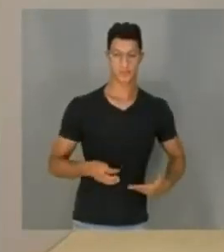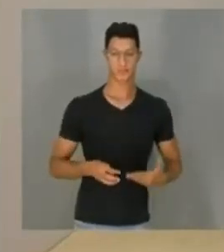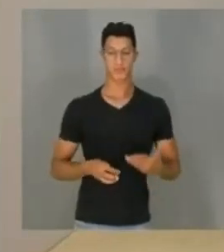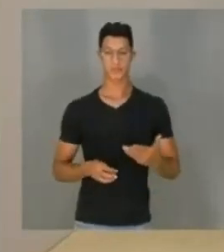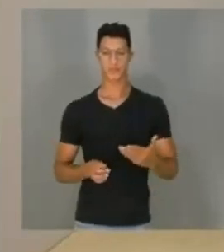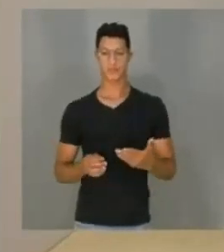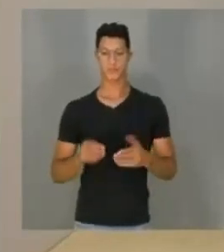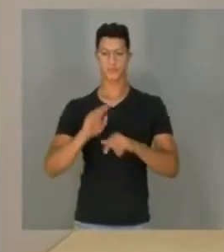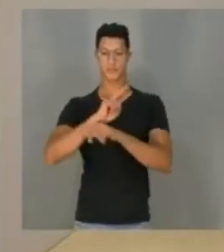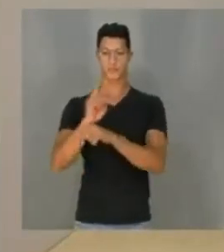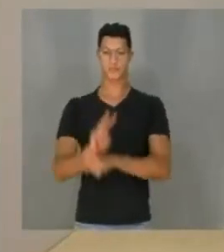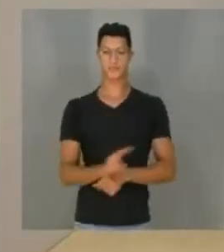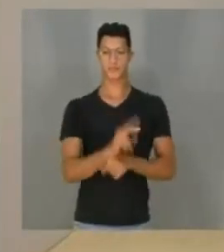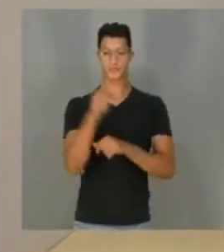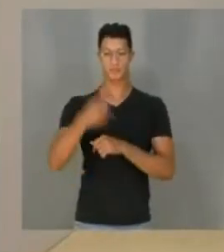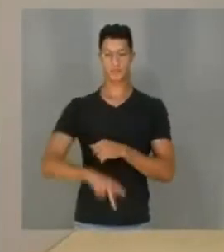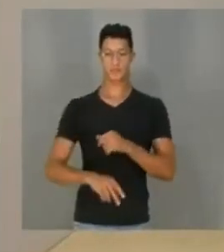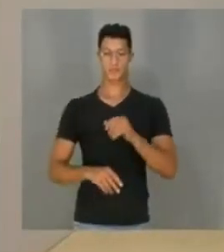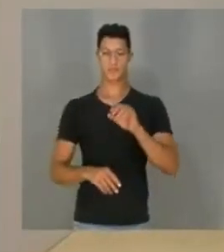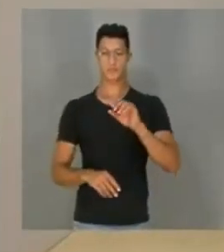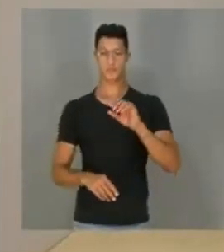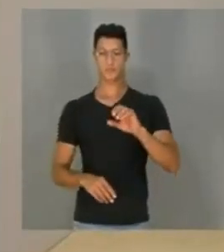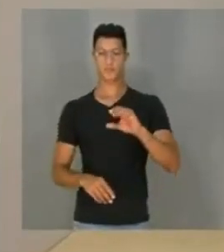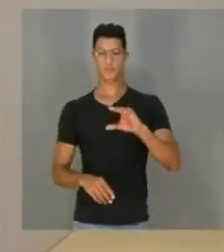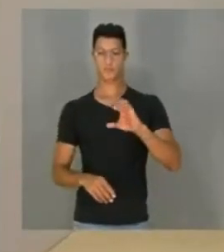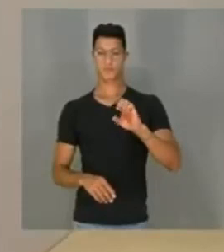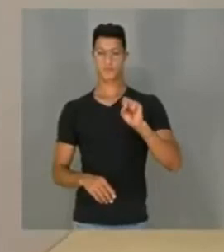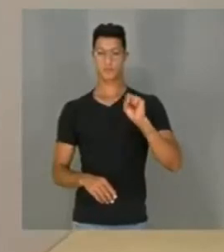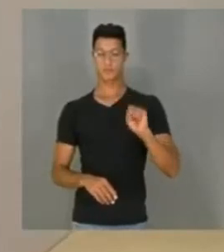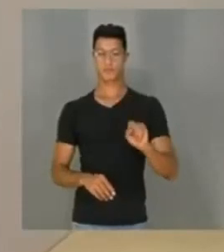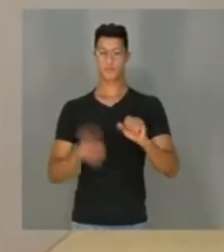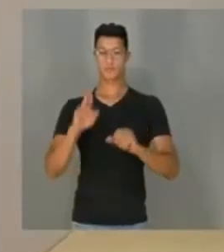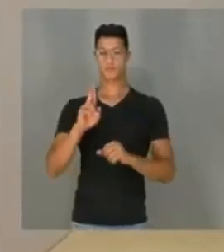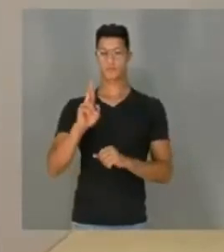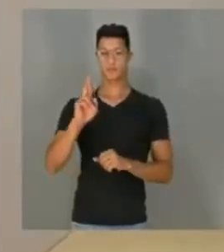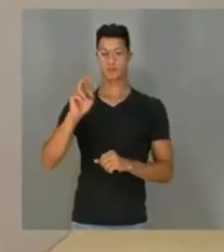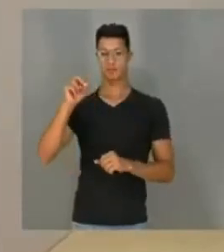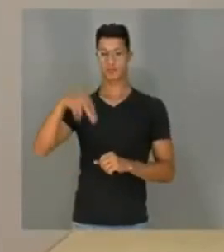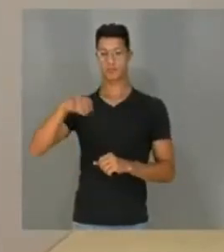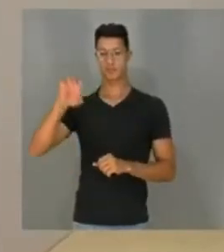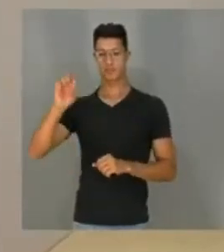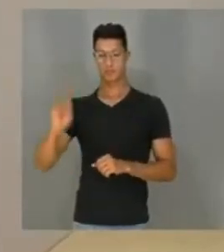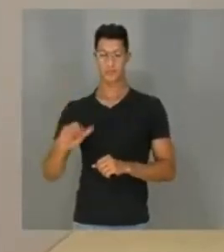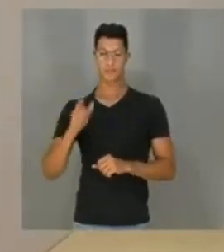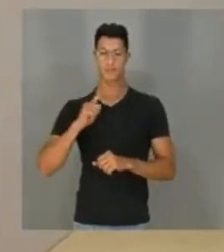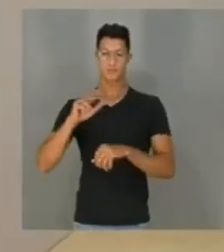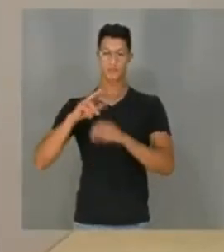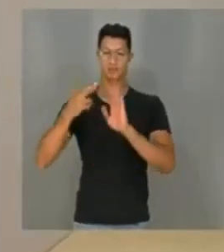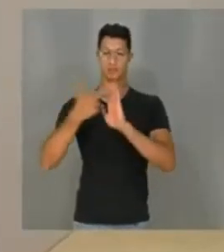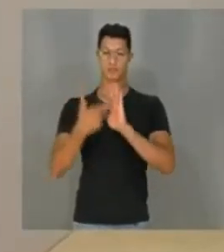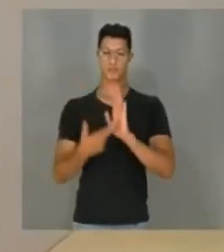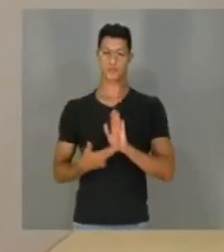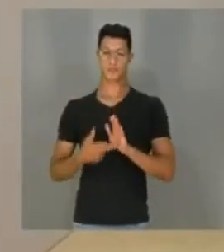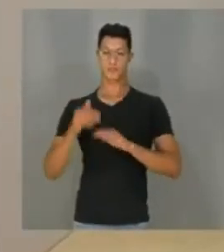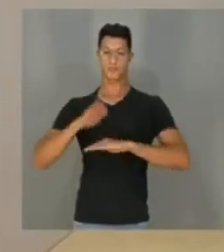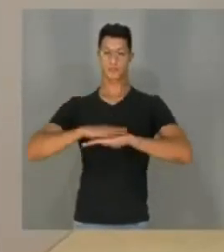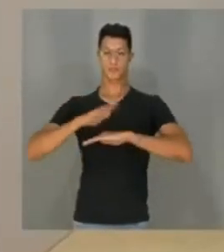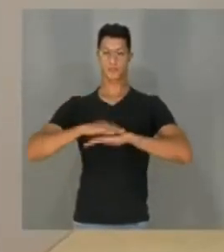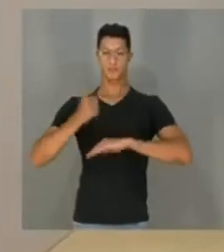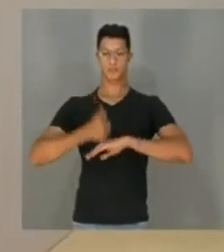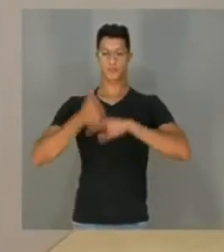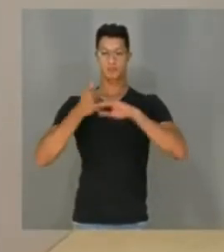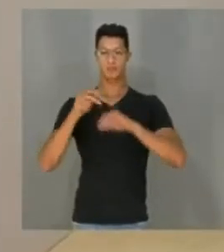caso da fiscalização, como é o caso da ACSS ou da ERS, que são duas entidades que regulam a prática